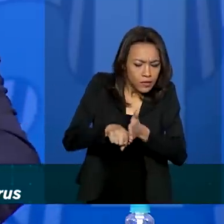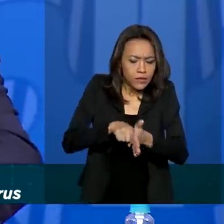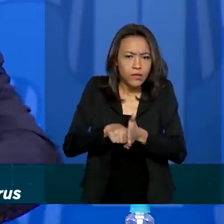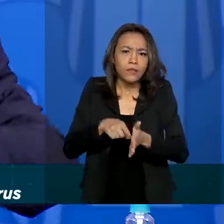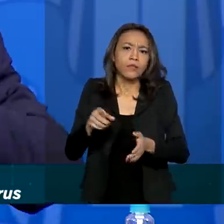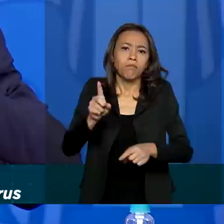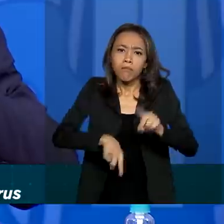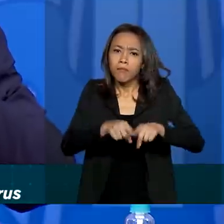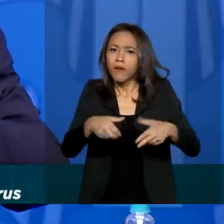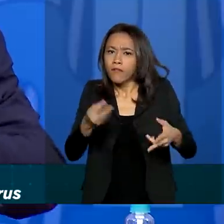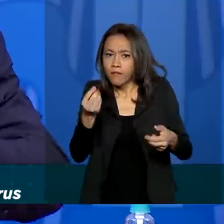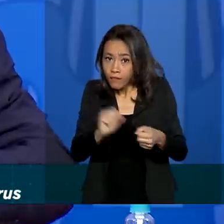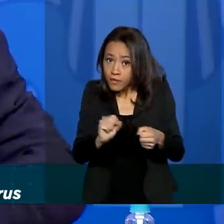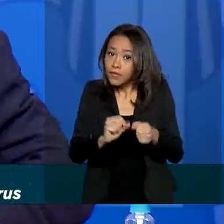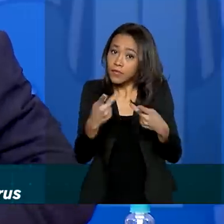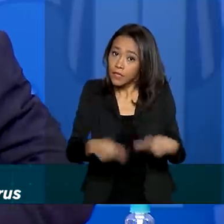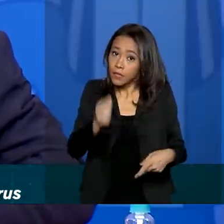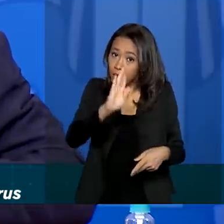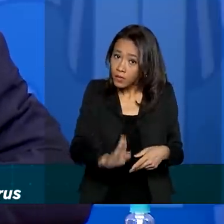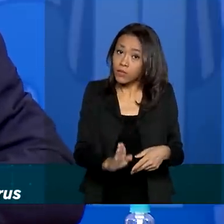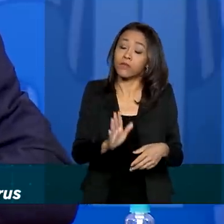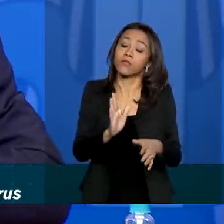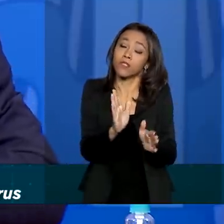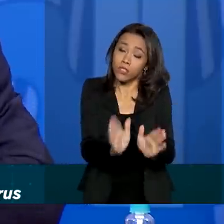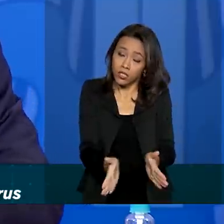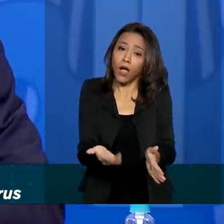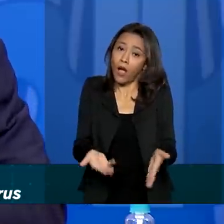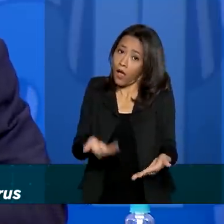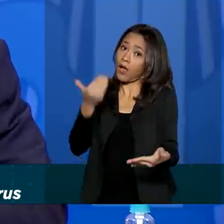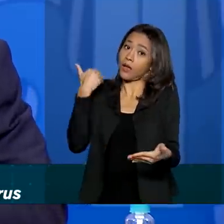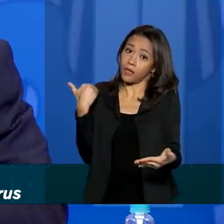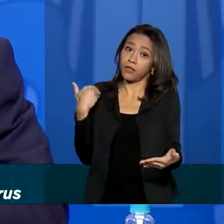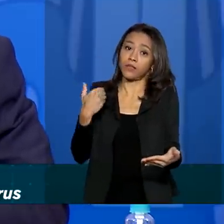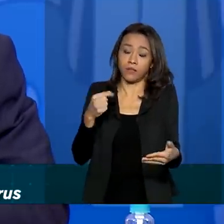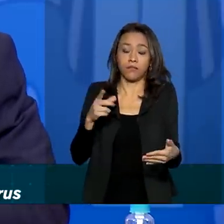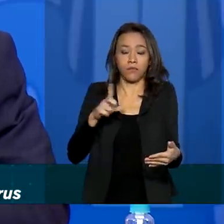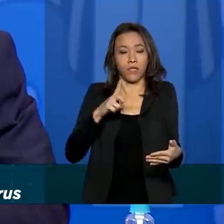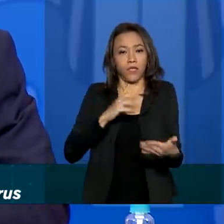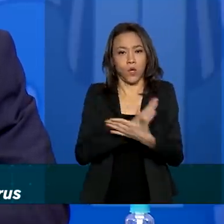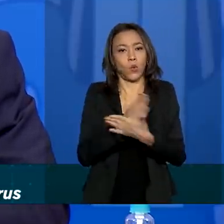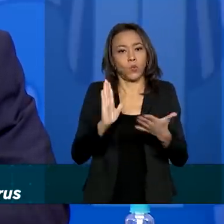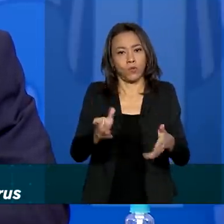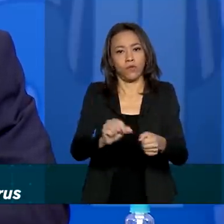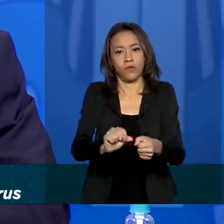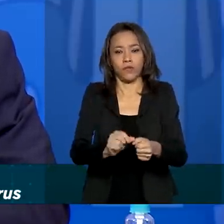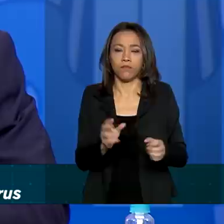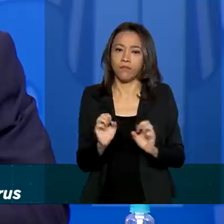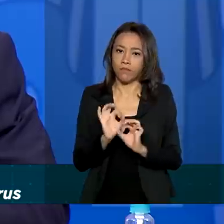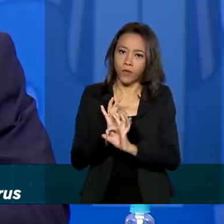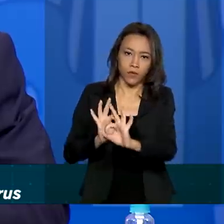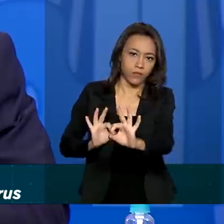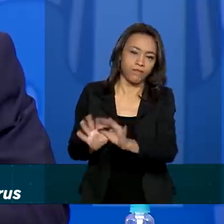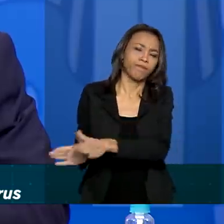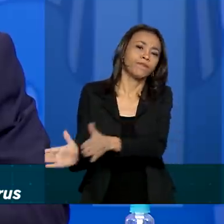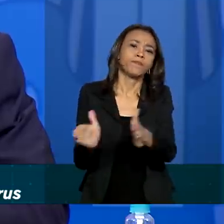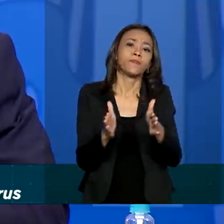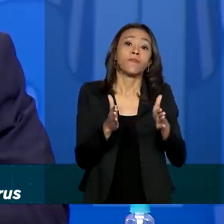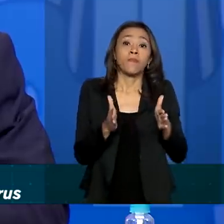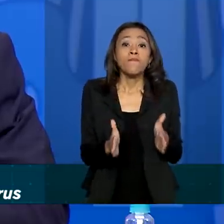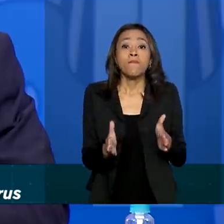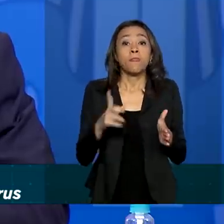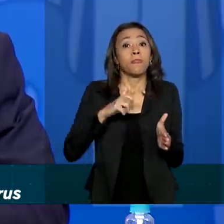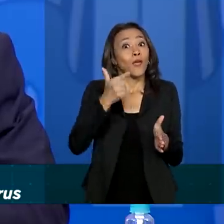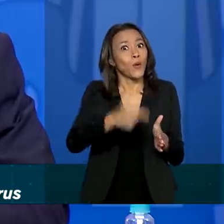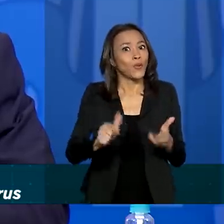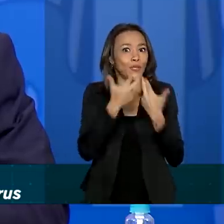com o tipo de teste que já vem sendo feito, PCR, etc. Ótimo. Além disso, tem